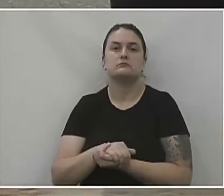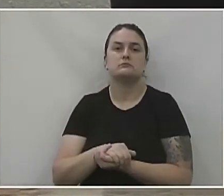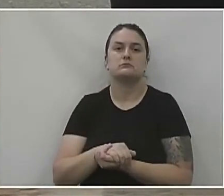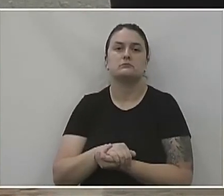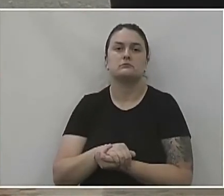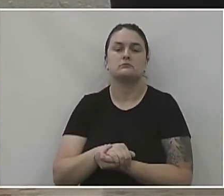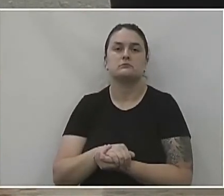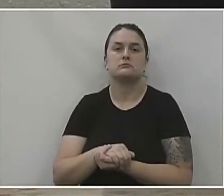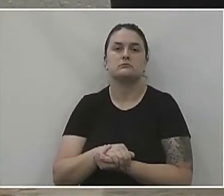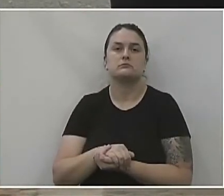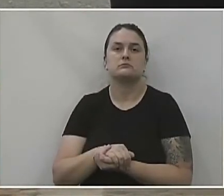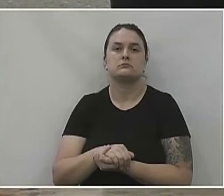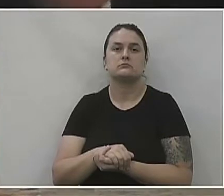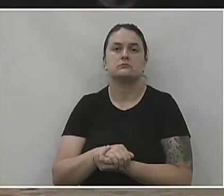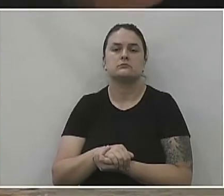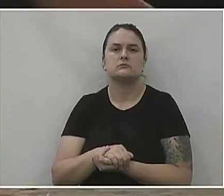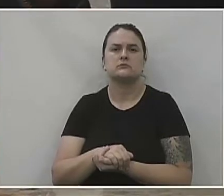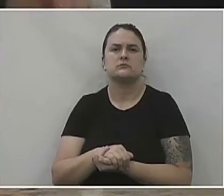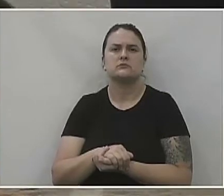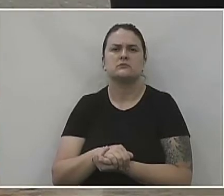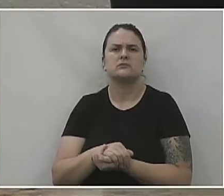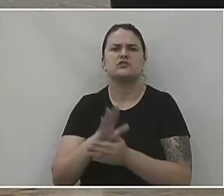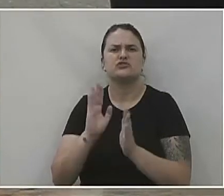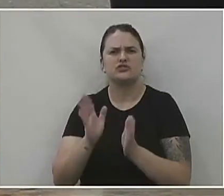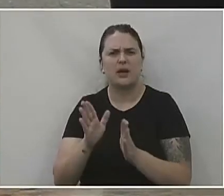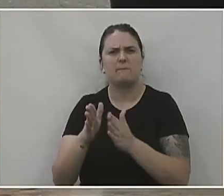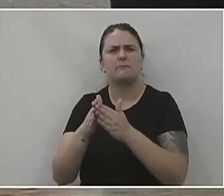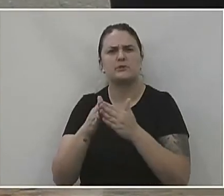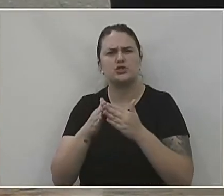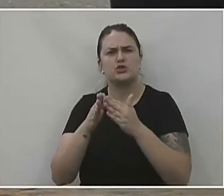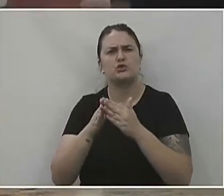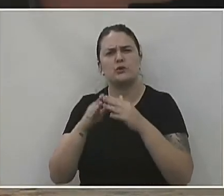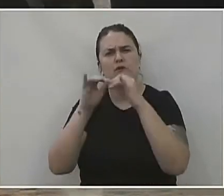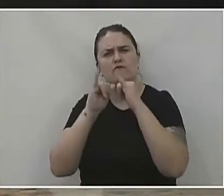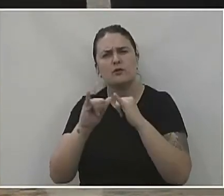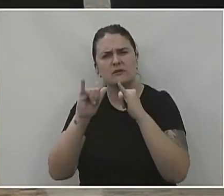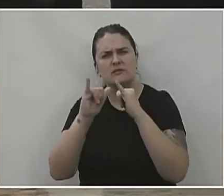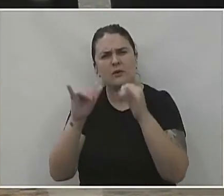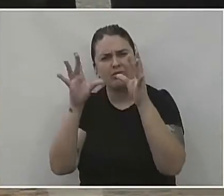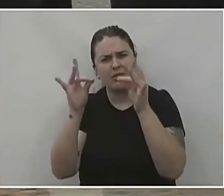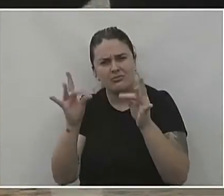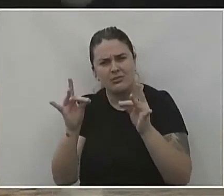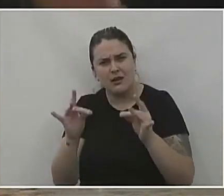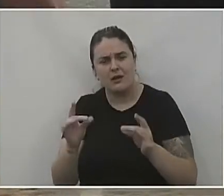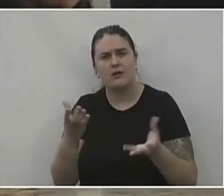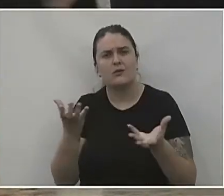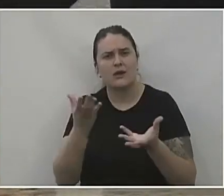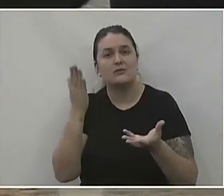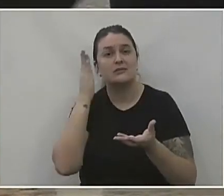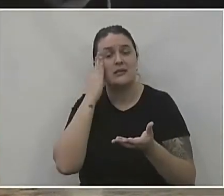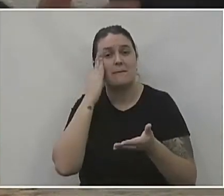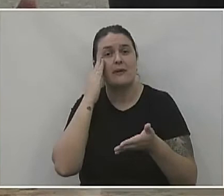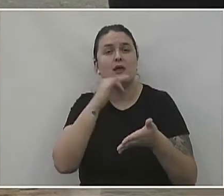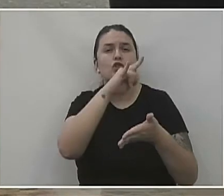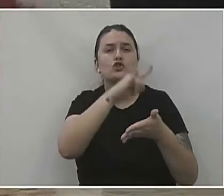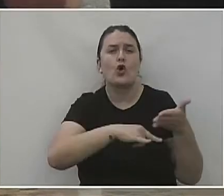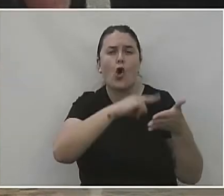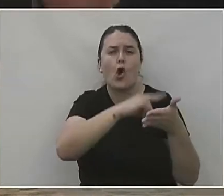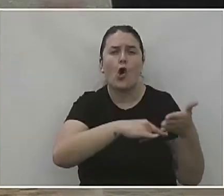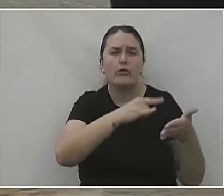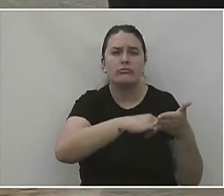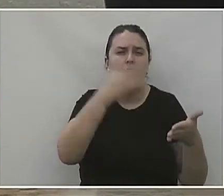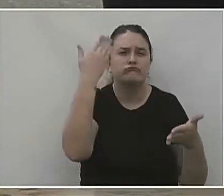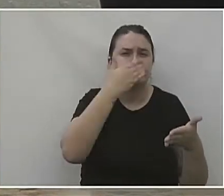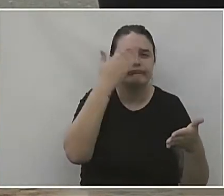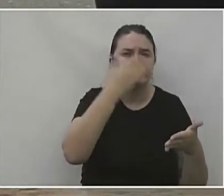$ 855 e R$ 859. Isso aí a GTG entrou com o requerimento pedindo, eu gostaria de saber as notas fiscais disso daí.